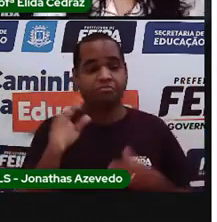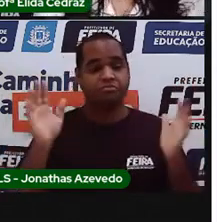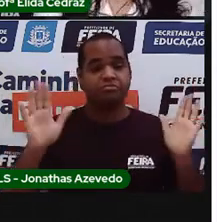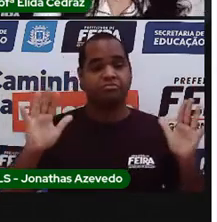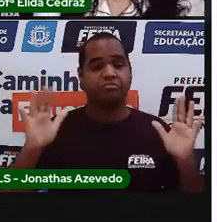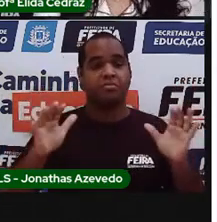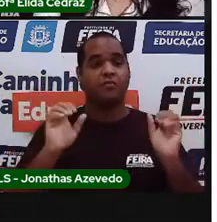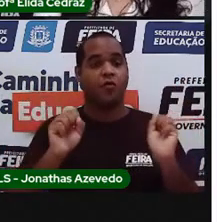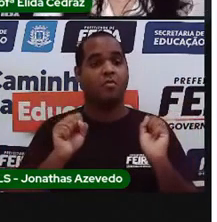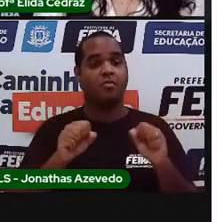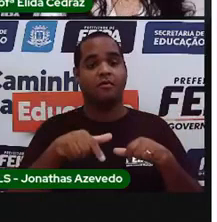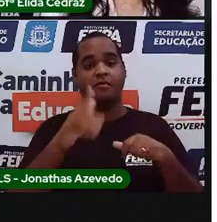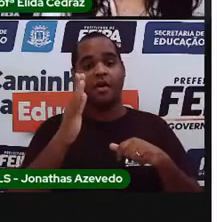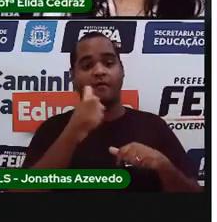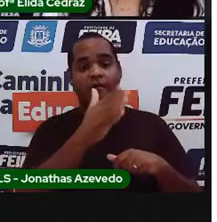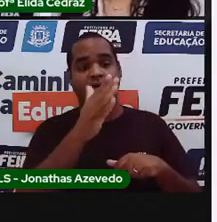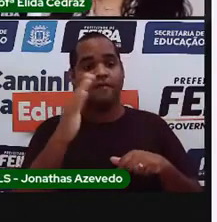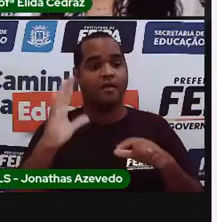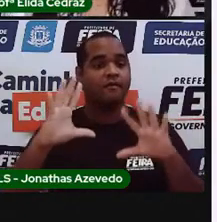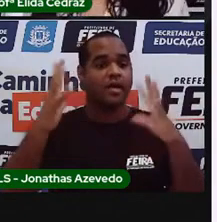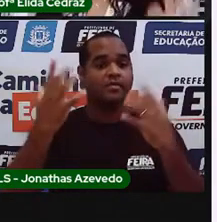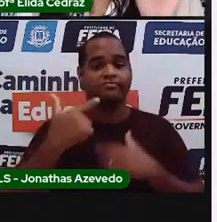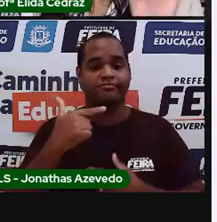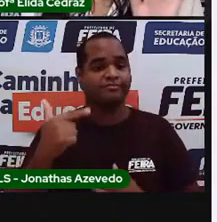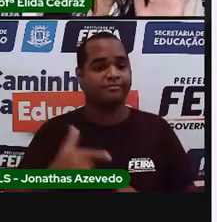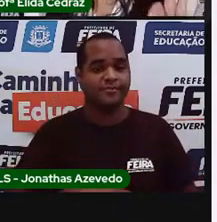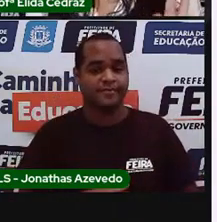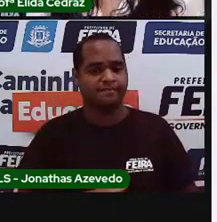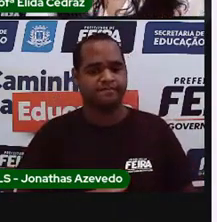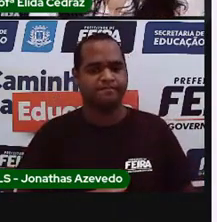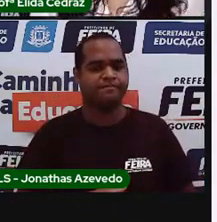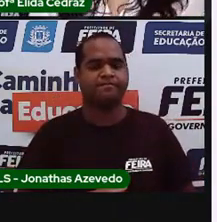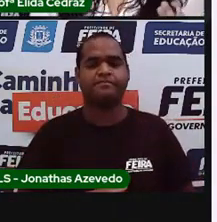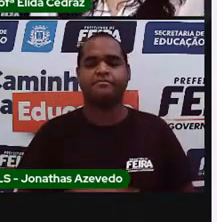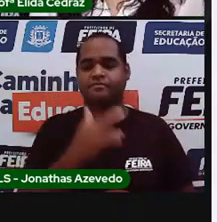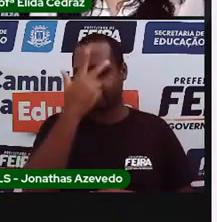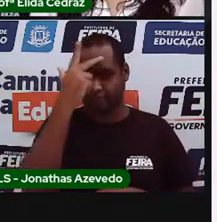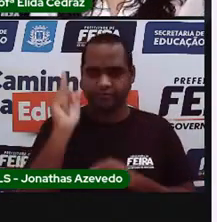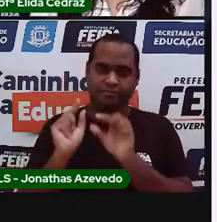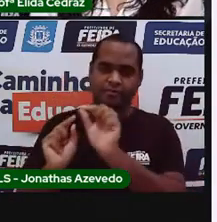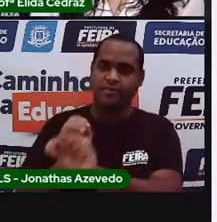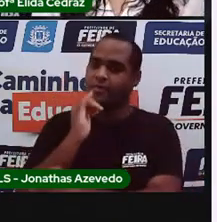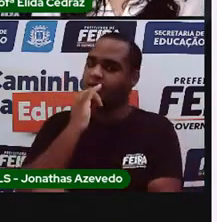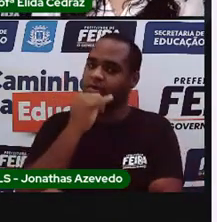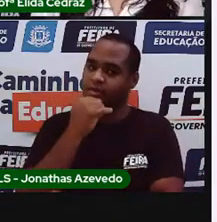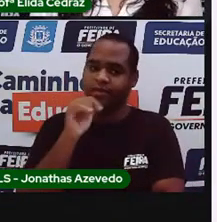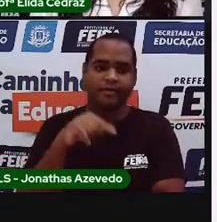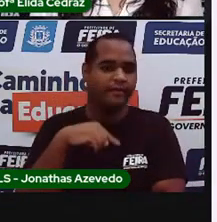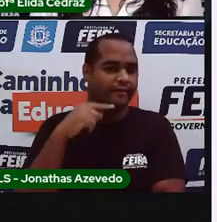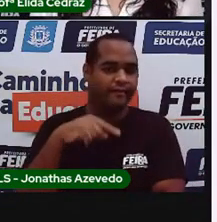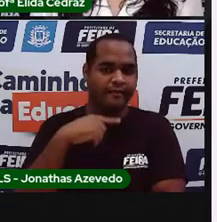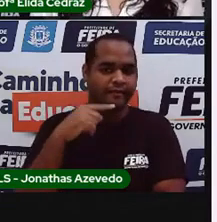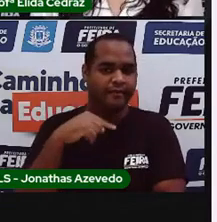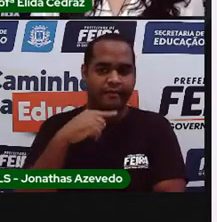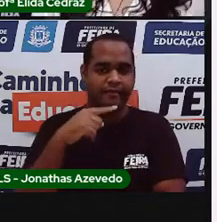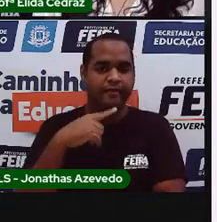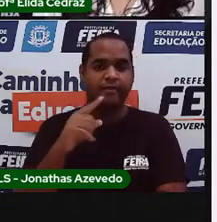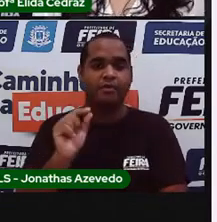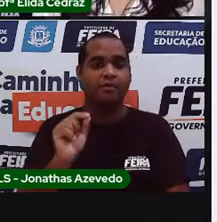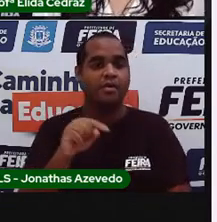não poderia ir à festa. E quem foi que ficou triste por não poder ir à festa?